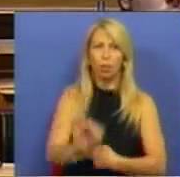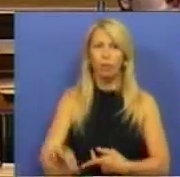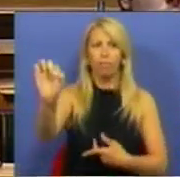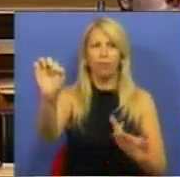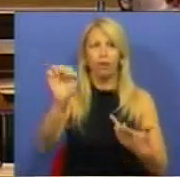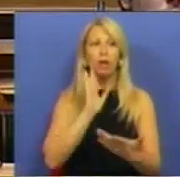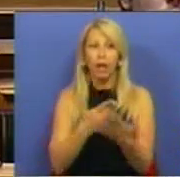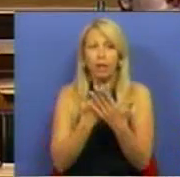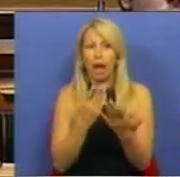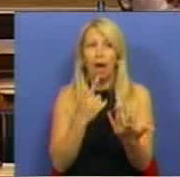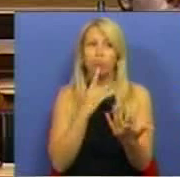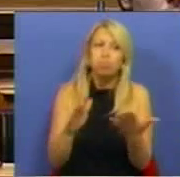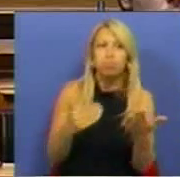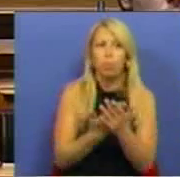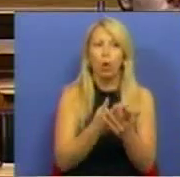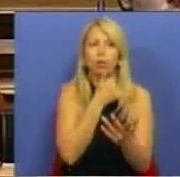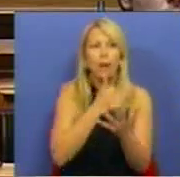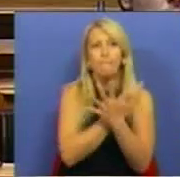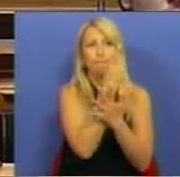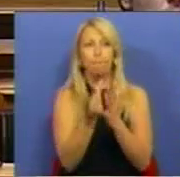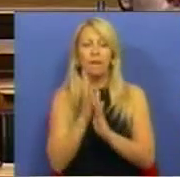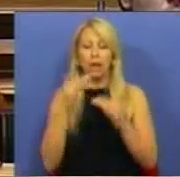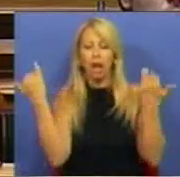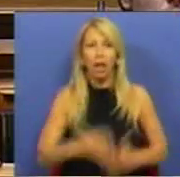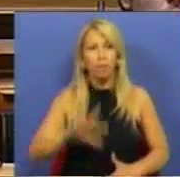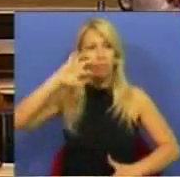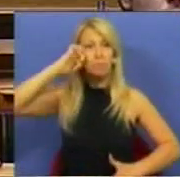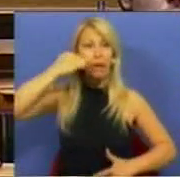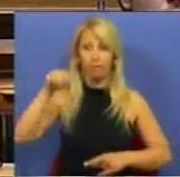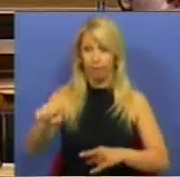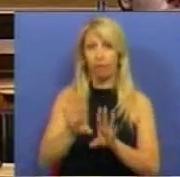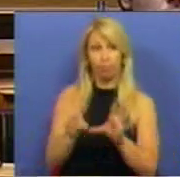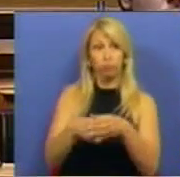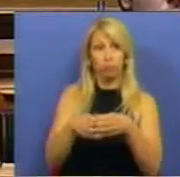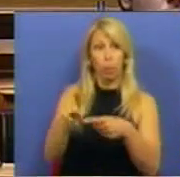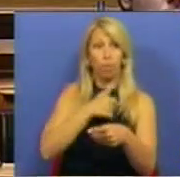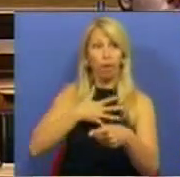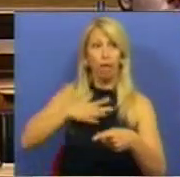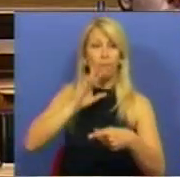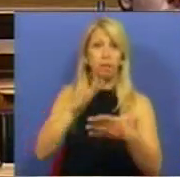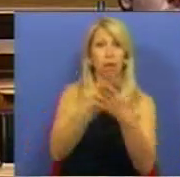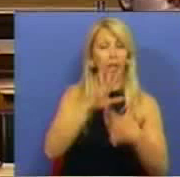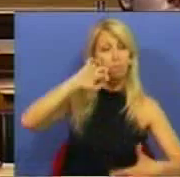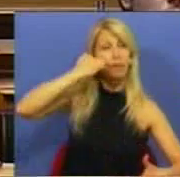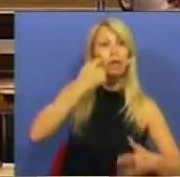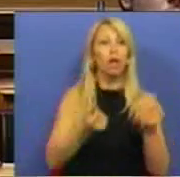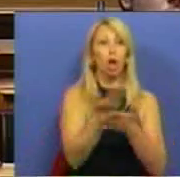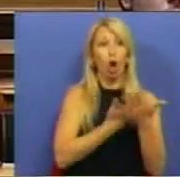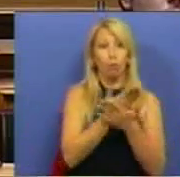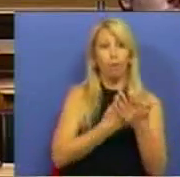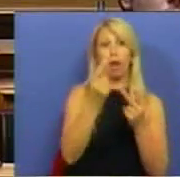medidas que limitem os danos que essas agências estão a provocar na economia europeia e na economia nacional.